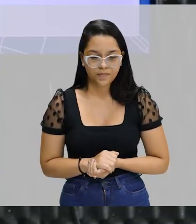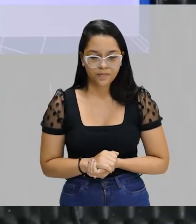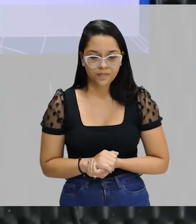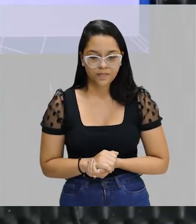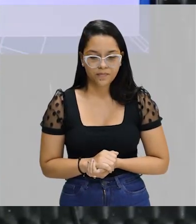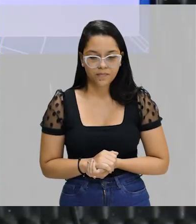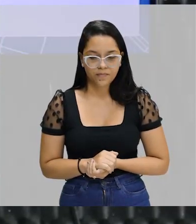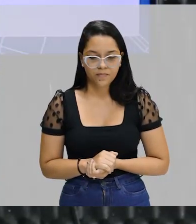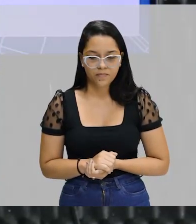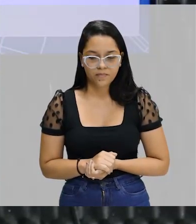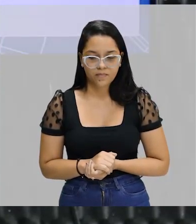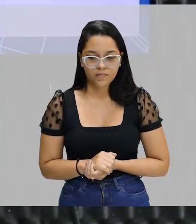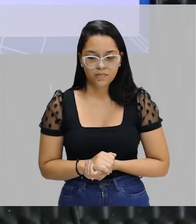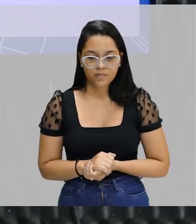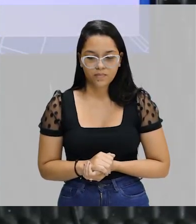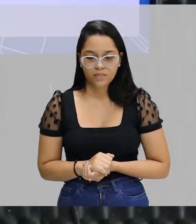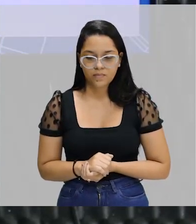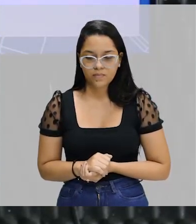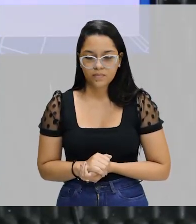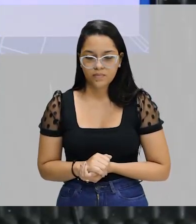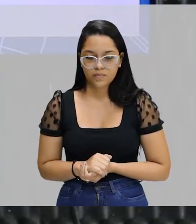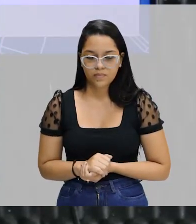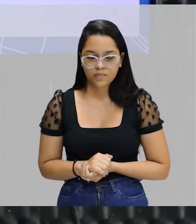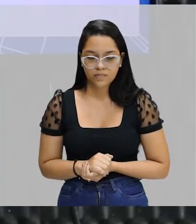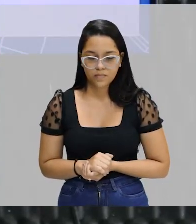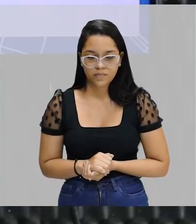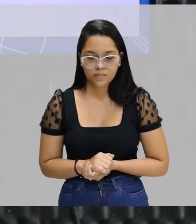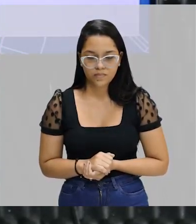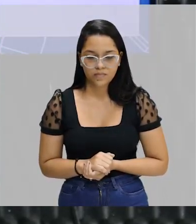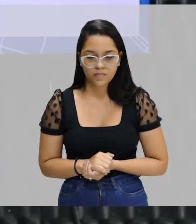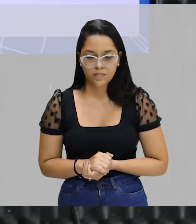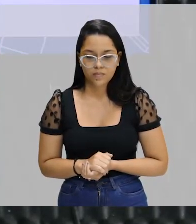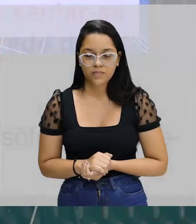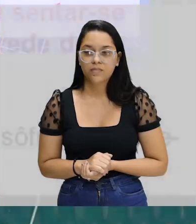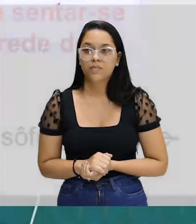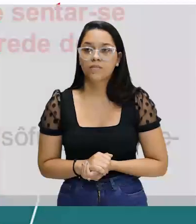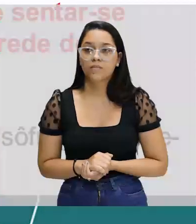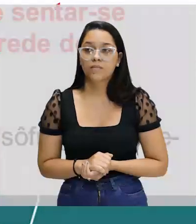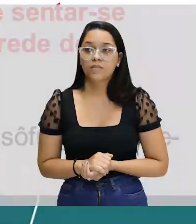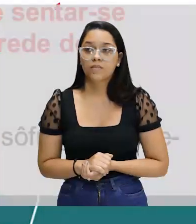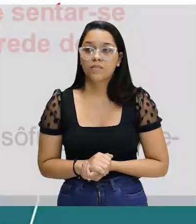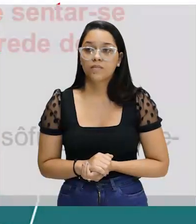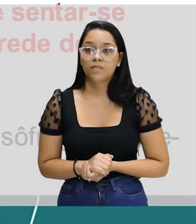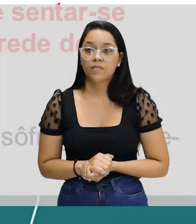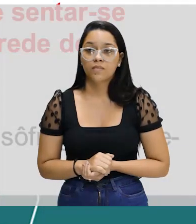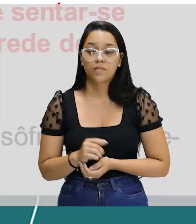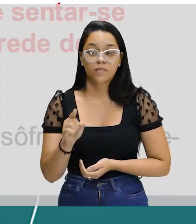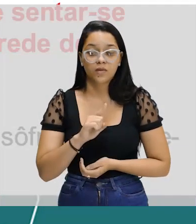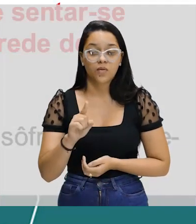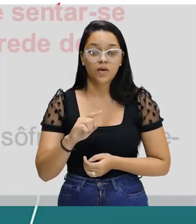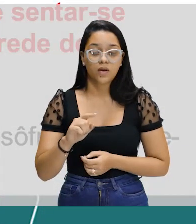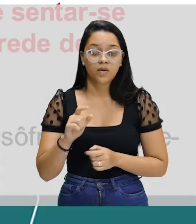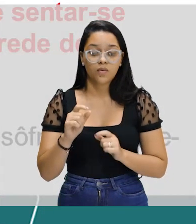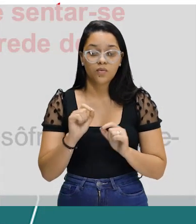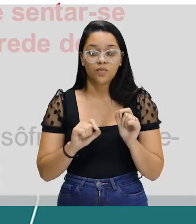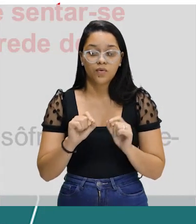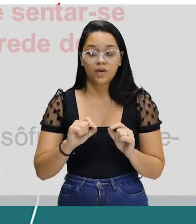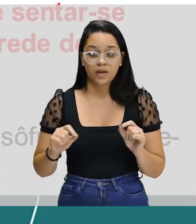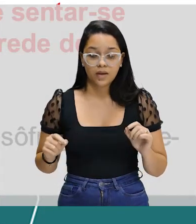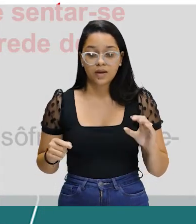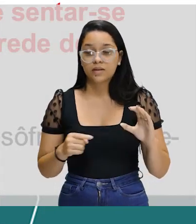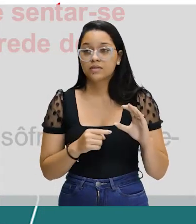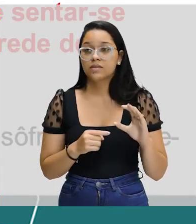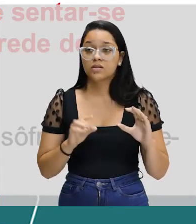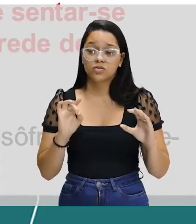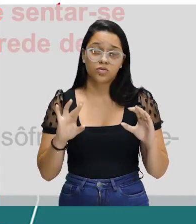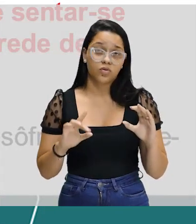A negrinha agarra finalmente o bolo com as duas mãos sôfregas e põe-se a comê-lo. Então, não é construído de orações coordenadas aqui,